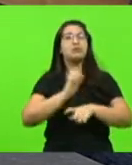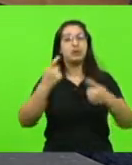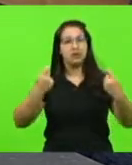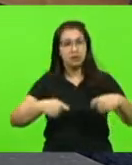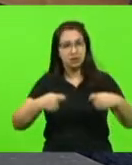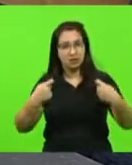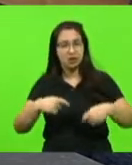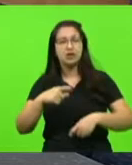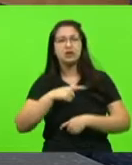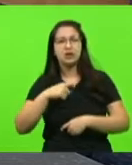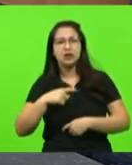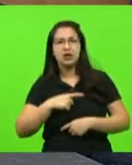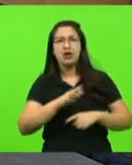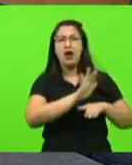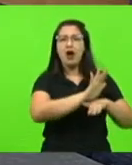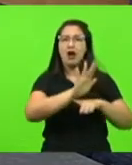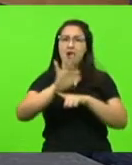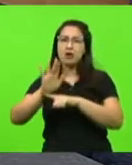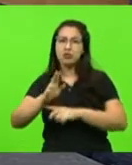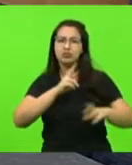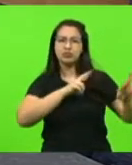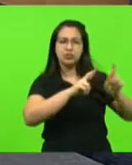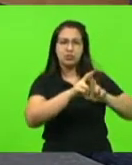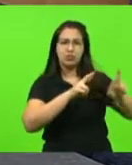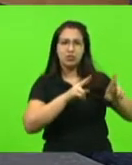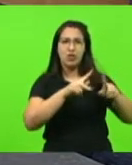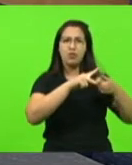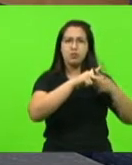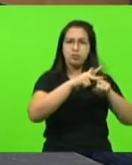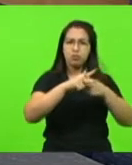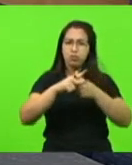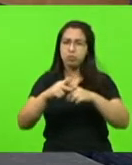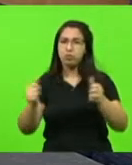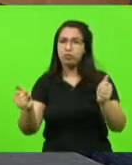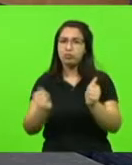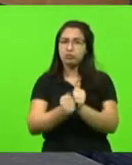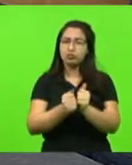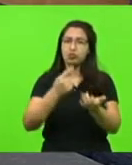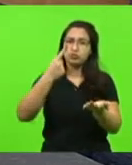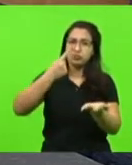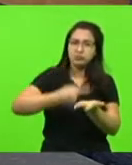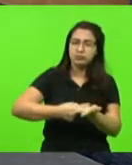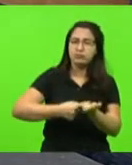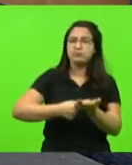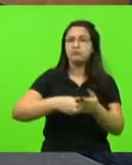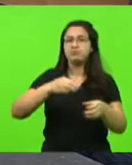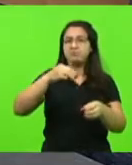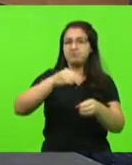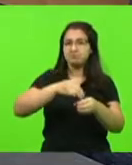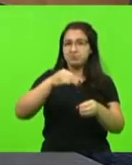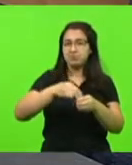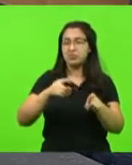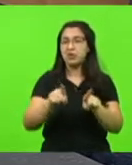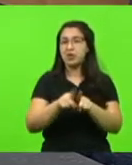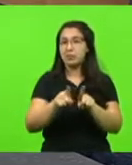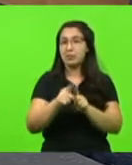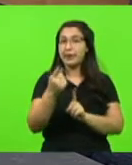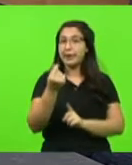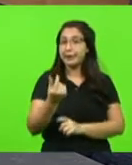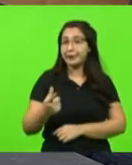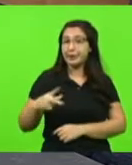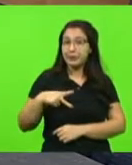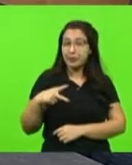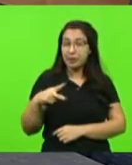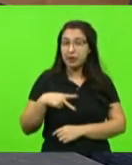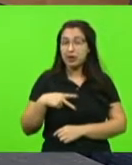fazer a manutenção em parceria com as associações de municípios e também com recursos próprios. Só